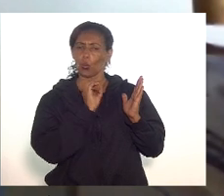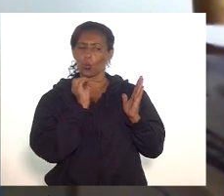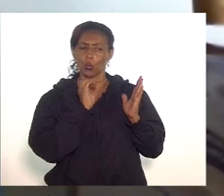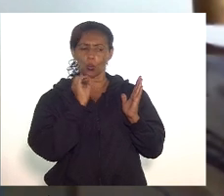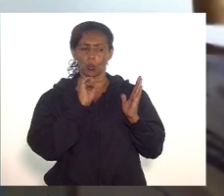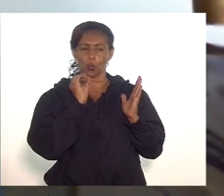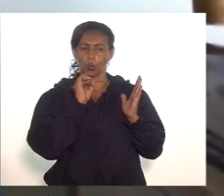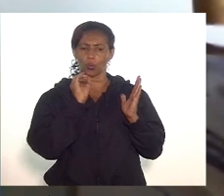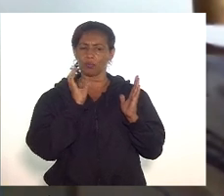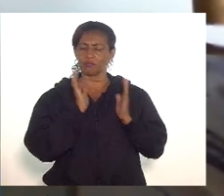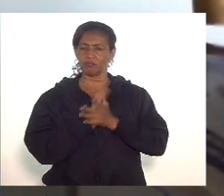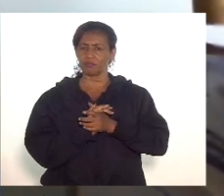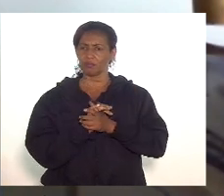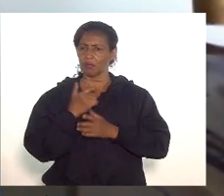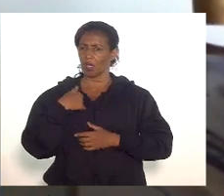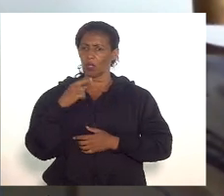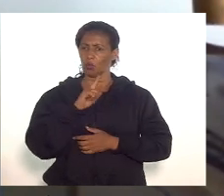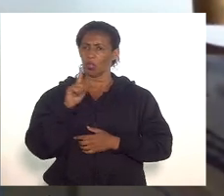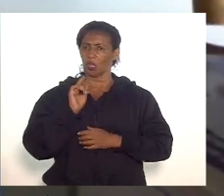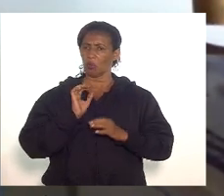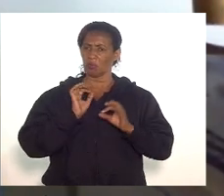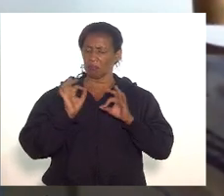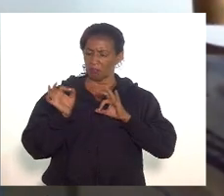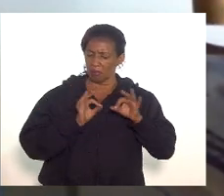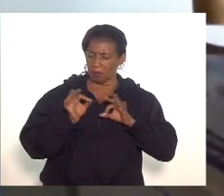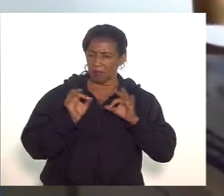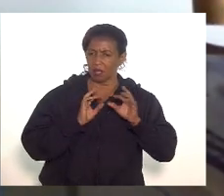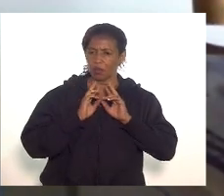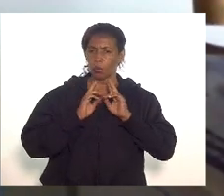Eu não me preparei para enfrentá-lo.